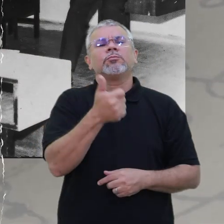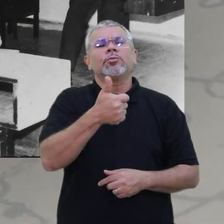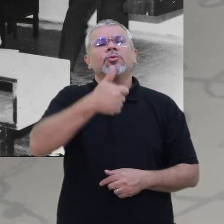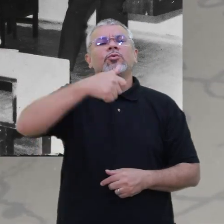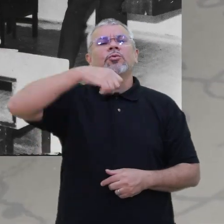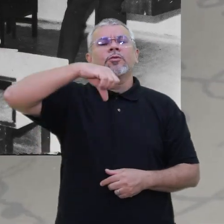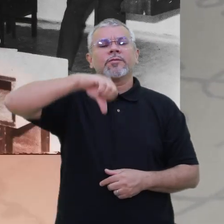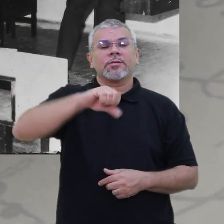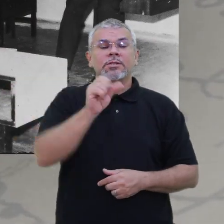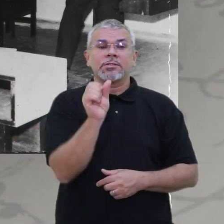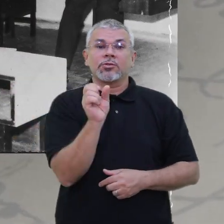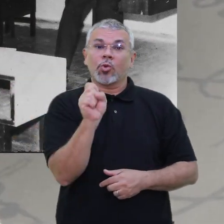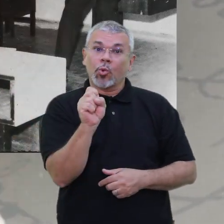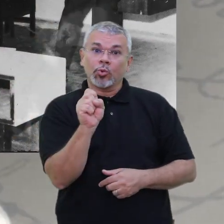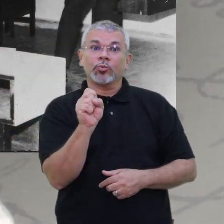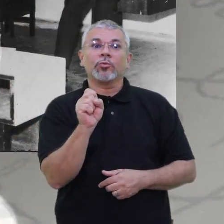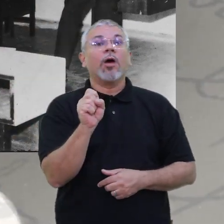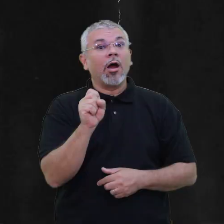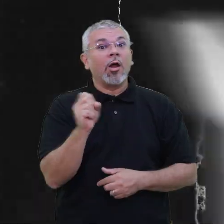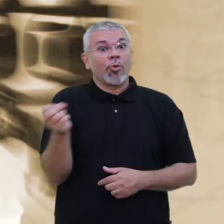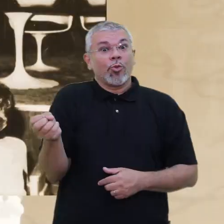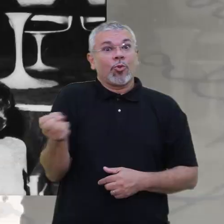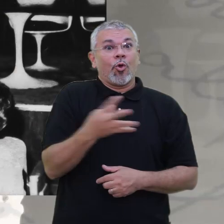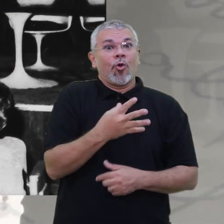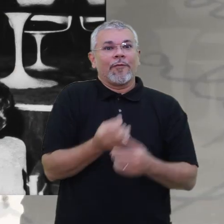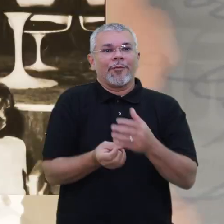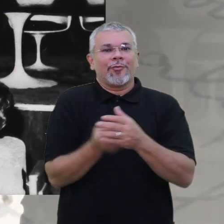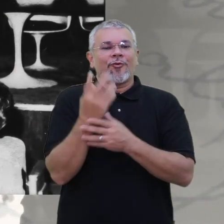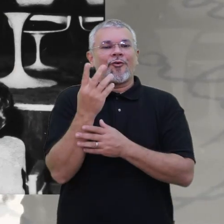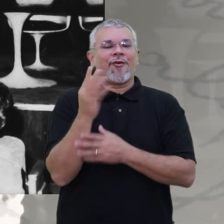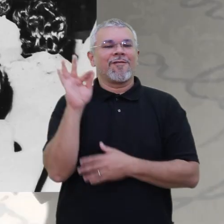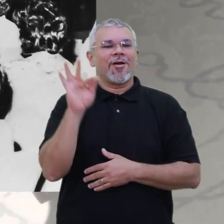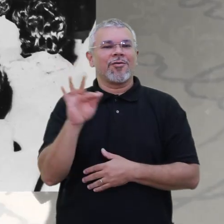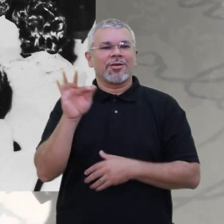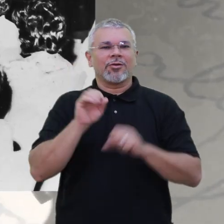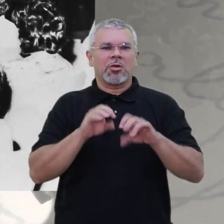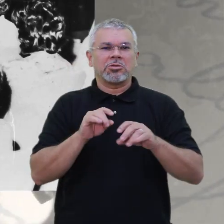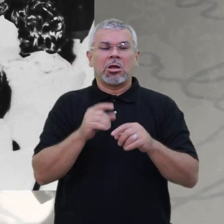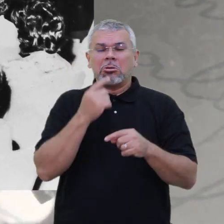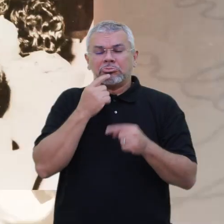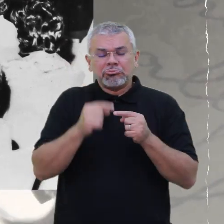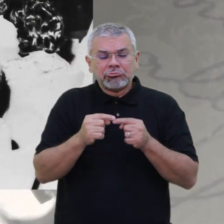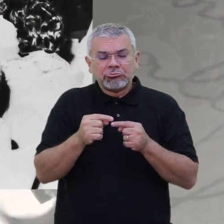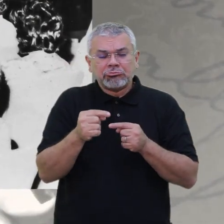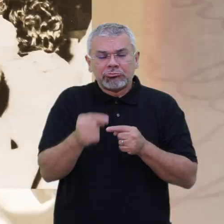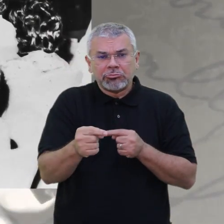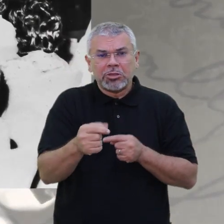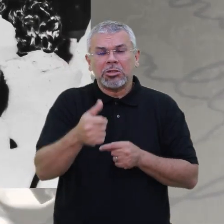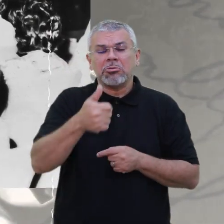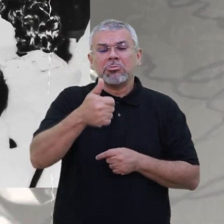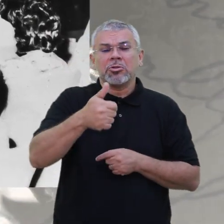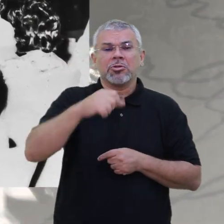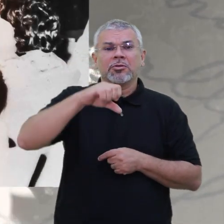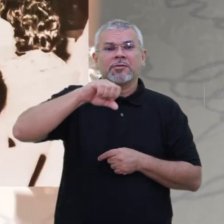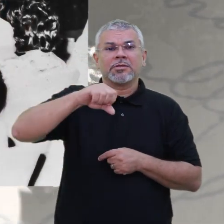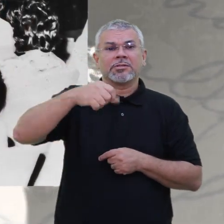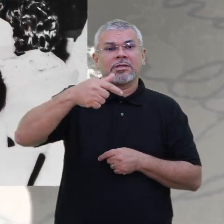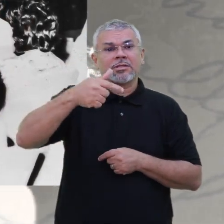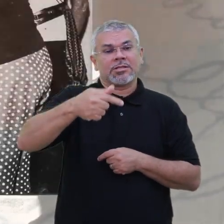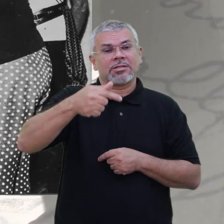passa a fazer parte da recém-criada Faculdade de Educação. Esse momento é curto e segue só até